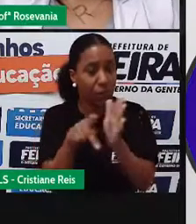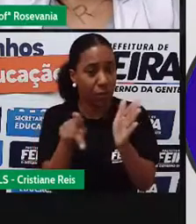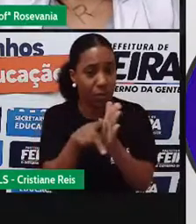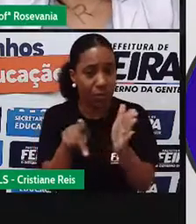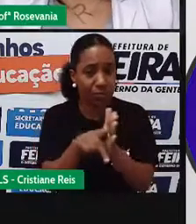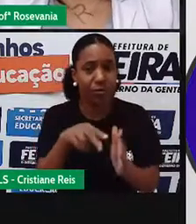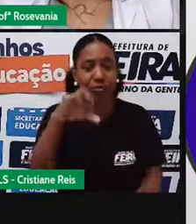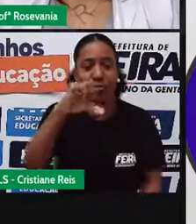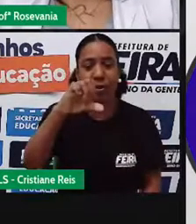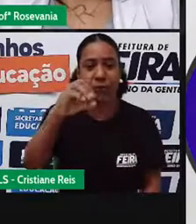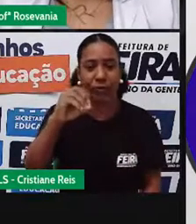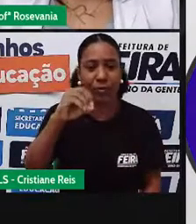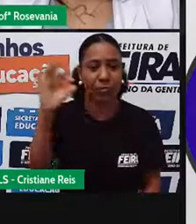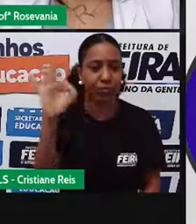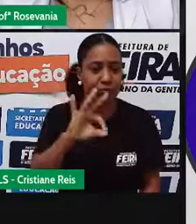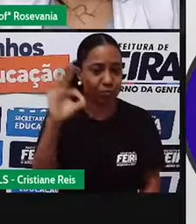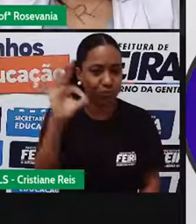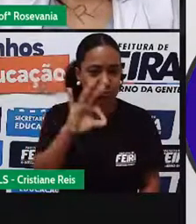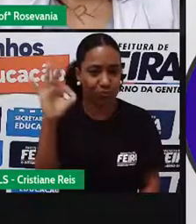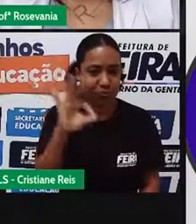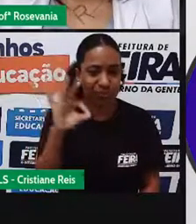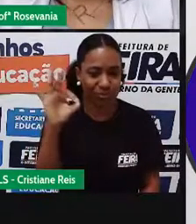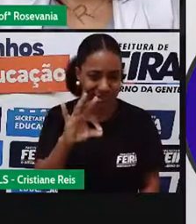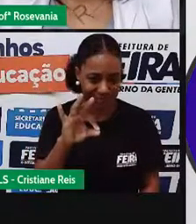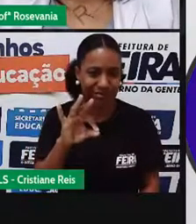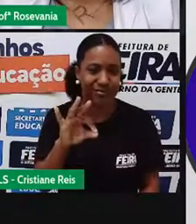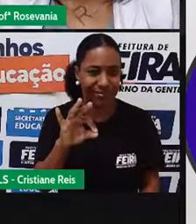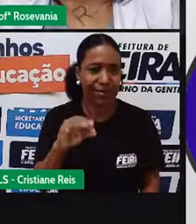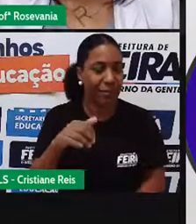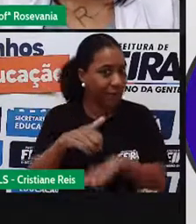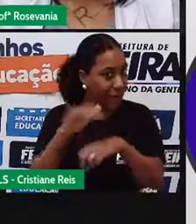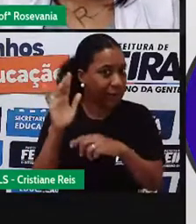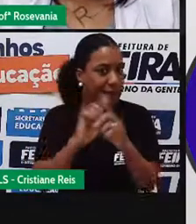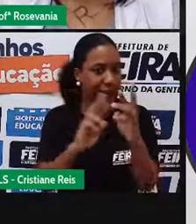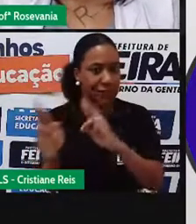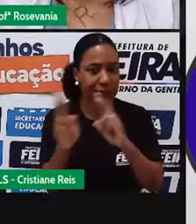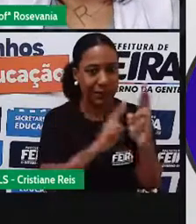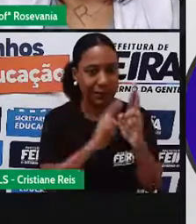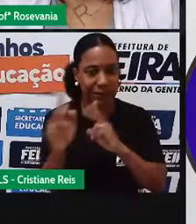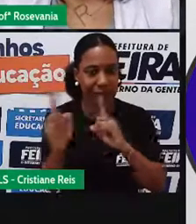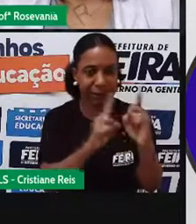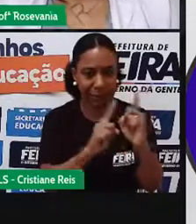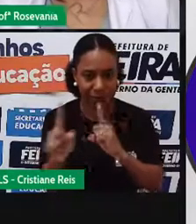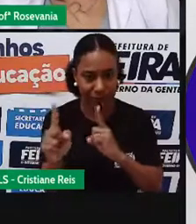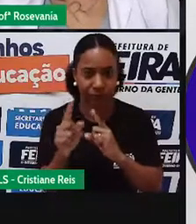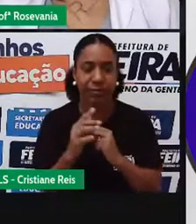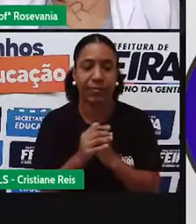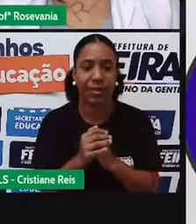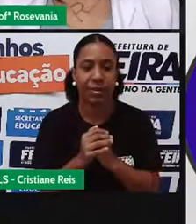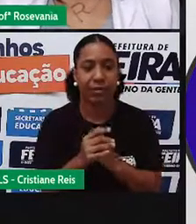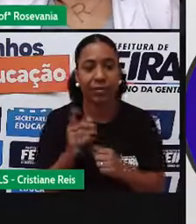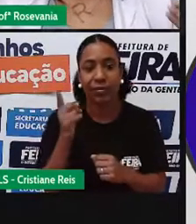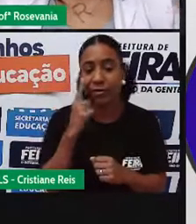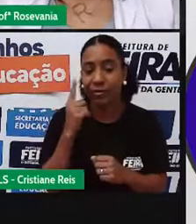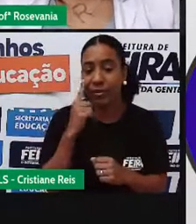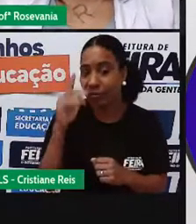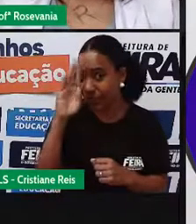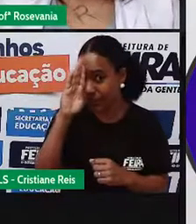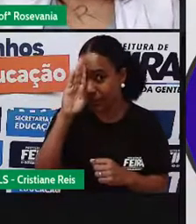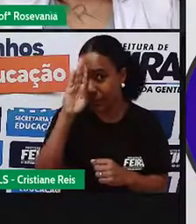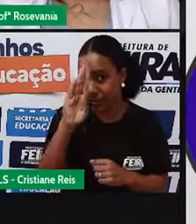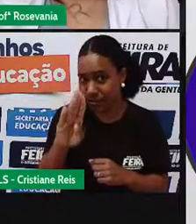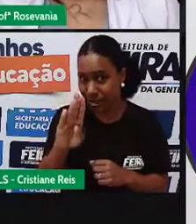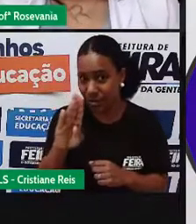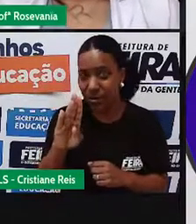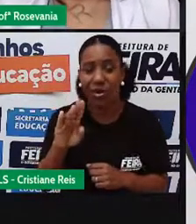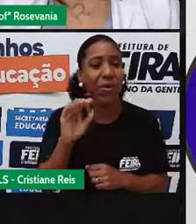90% aqui. Mas, quando a gente, aqui a gente está se tratando, né, eles estão fazendo a bem, especificamente da emissão